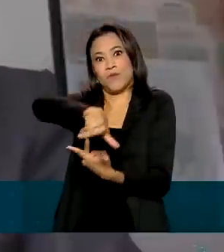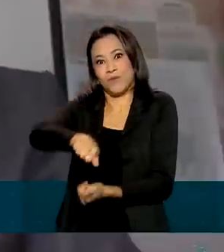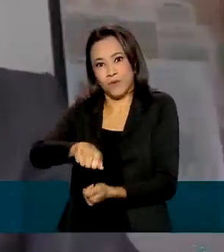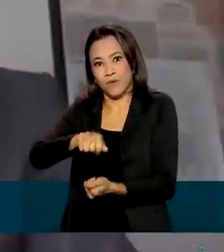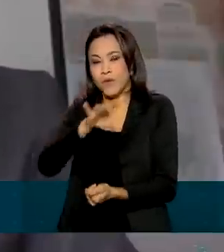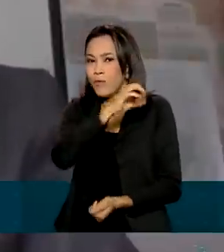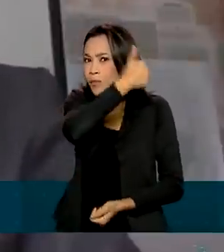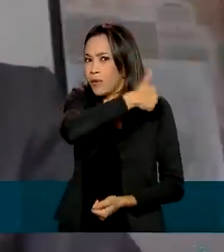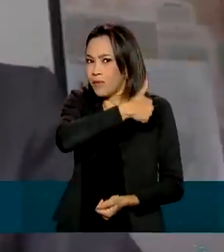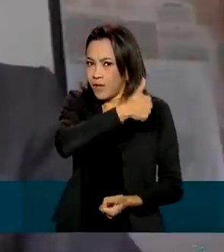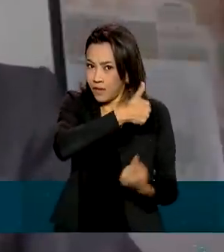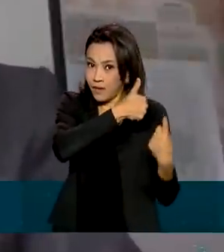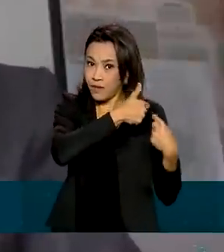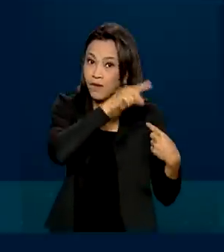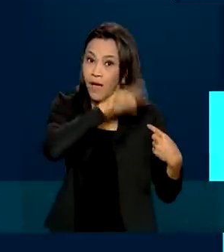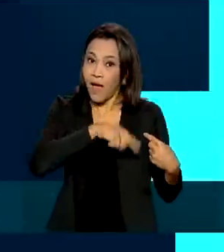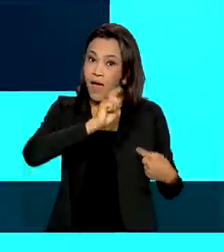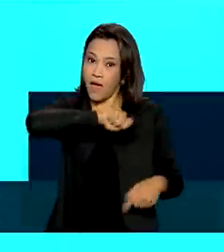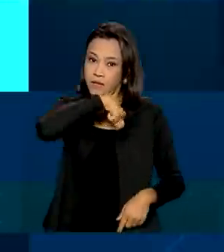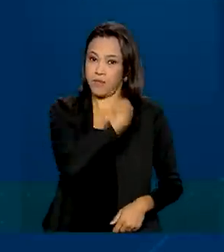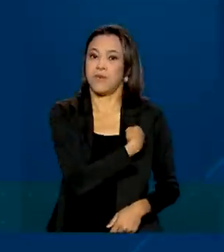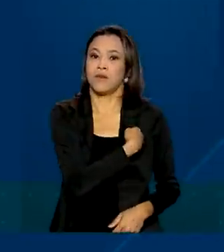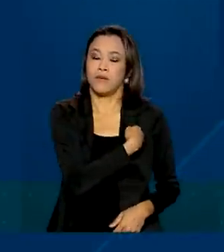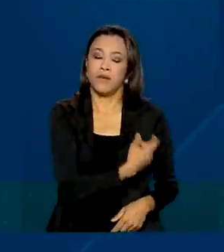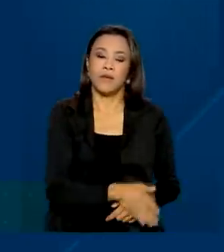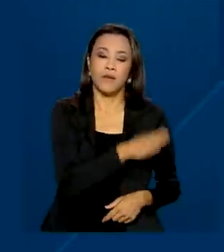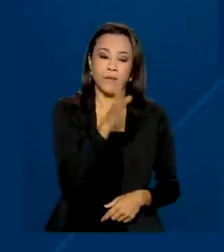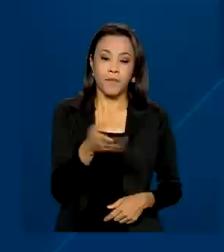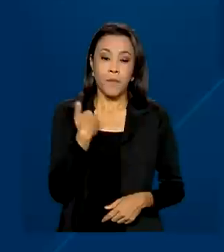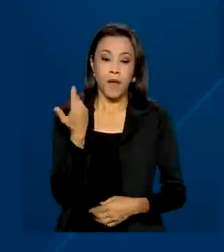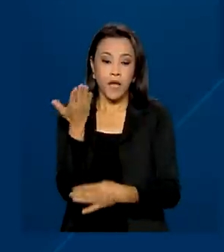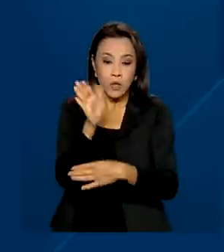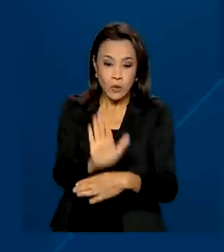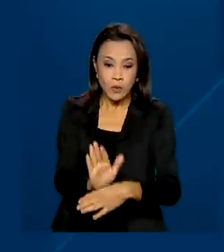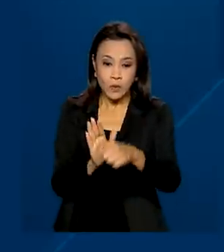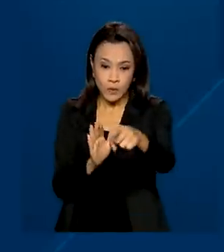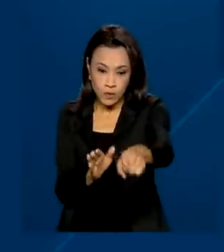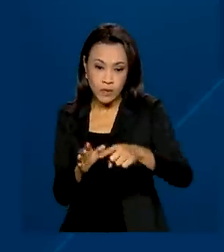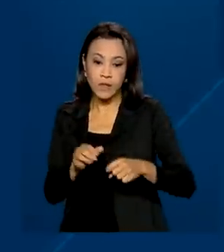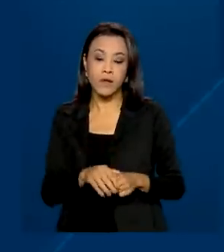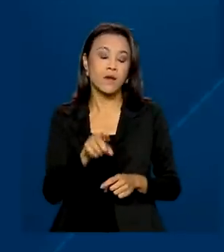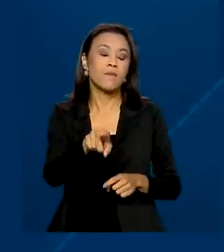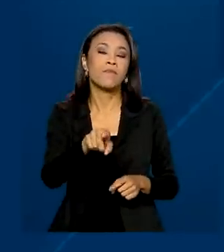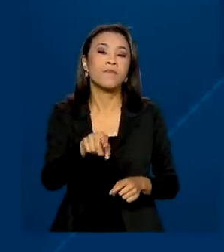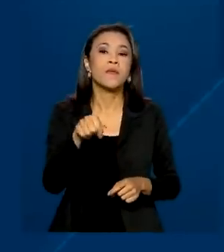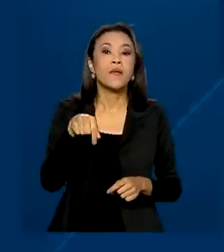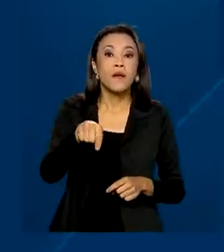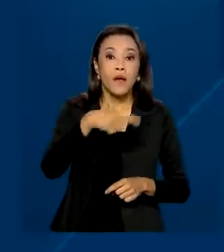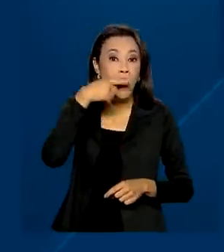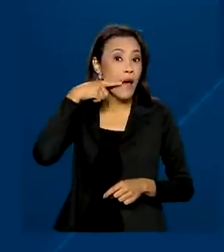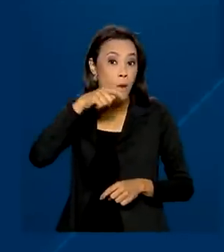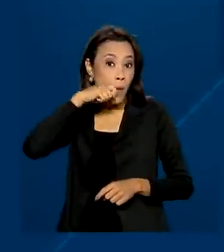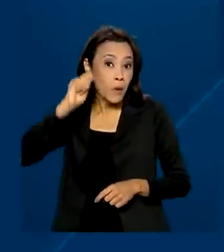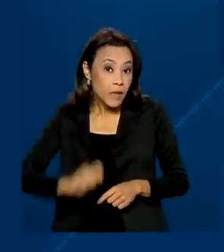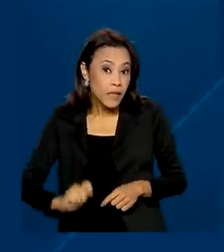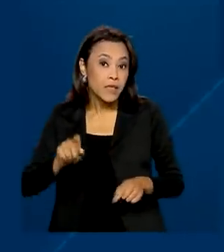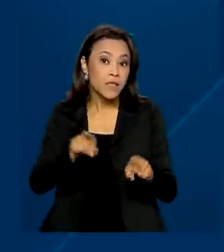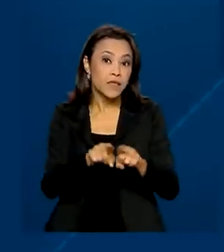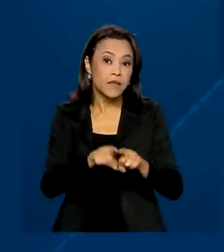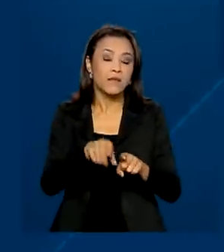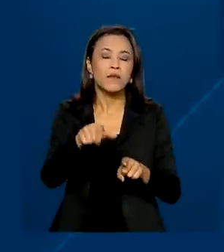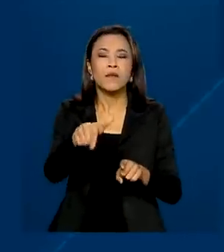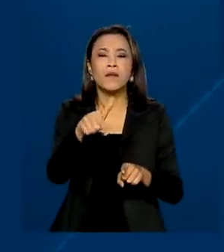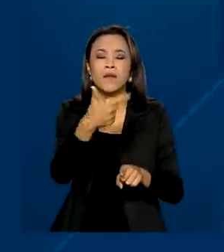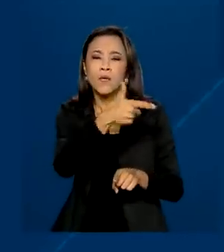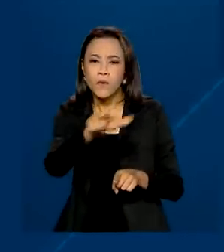atrás da Espanha. Para ajudar afegãos e ucranianos que buscam refúgio no Brasil, o governo lançou a